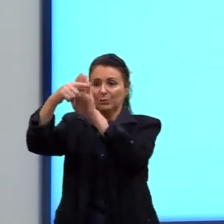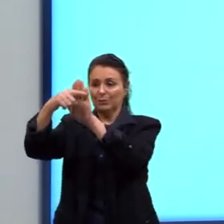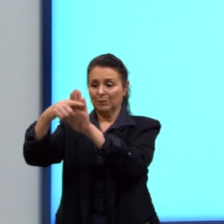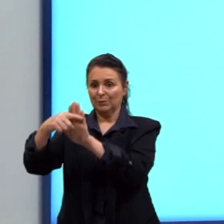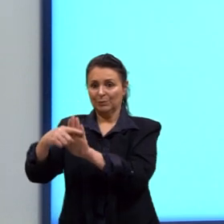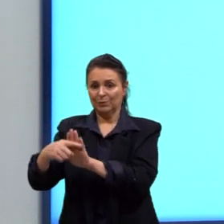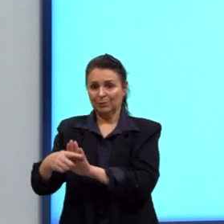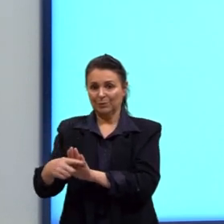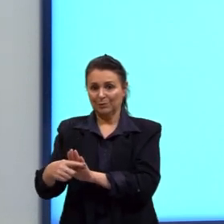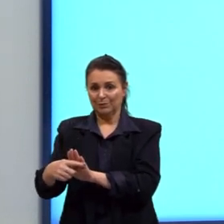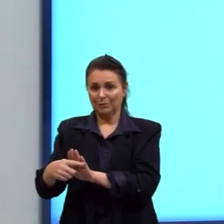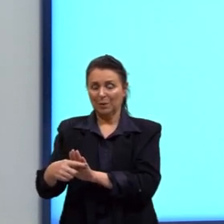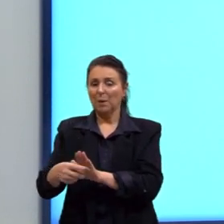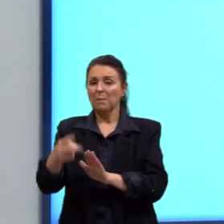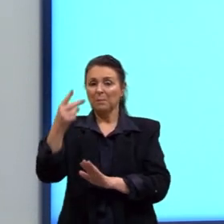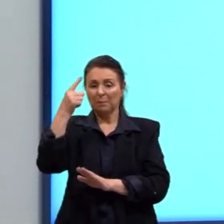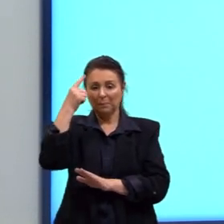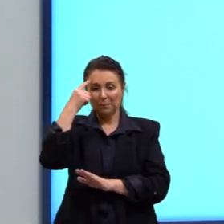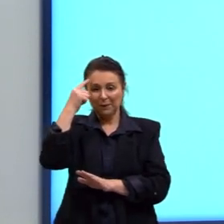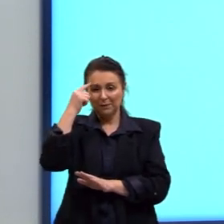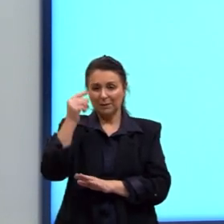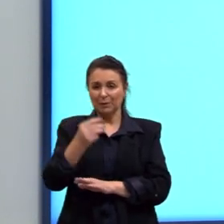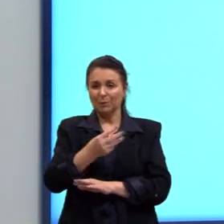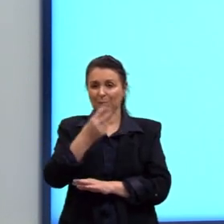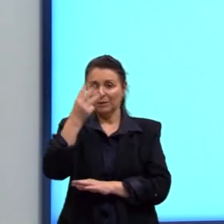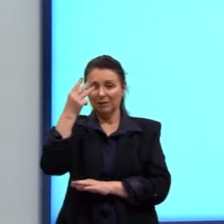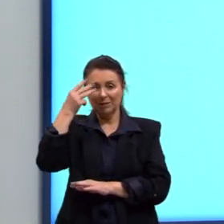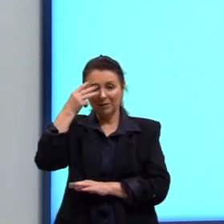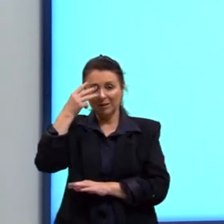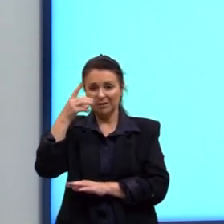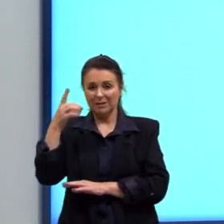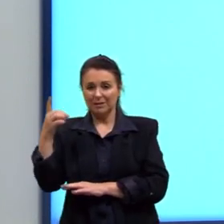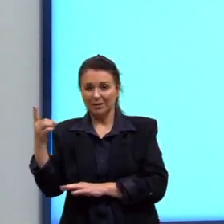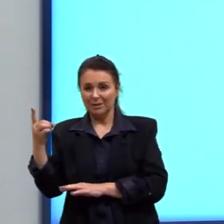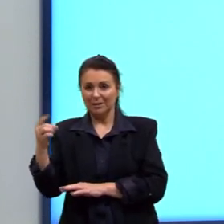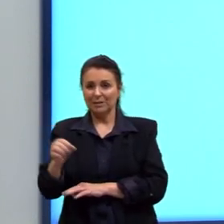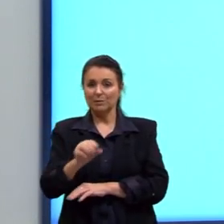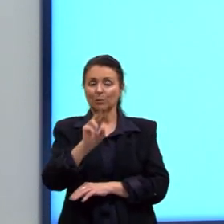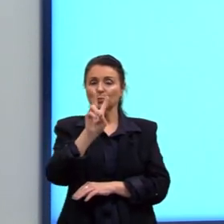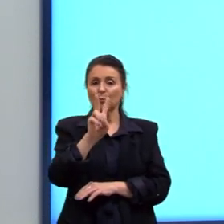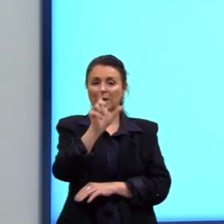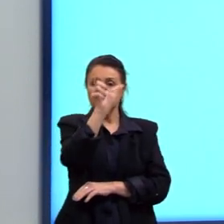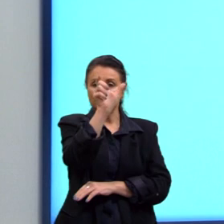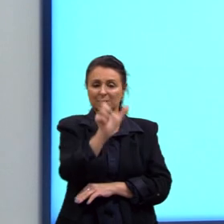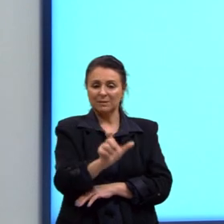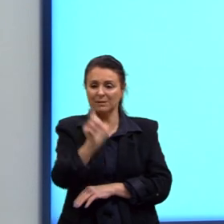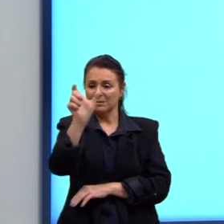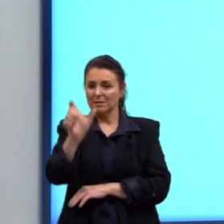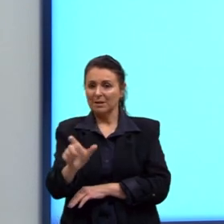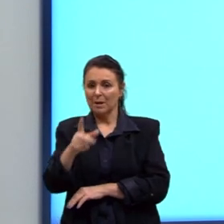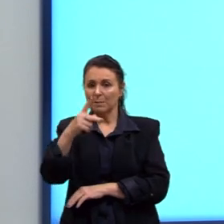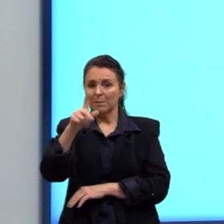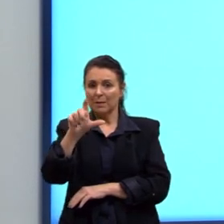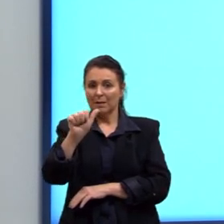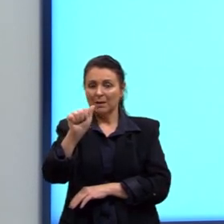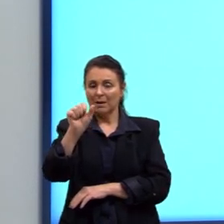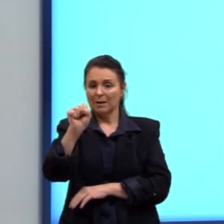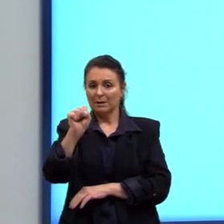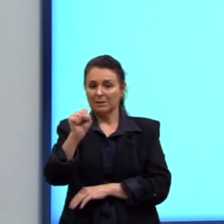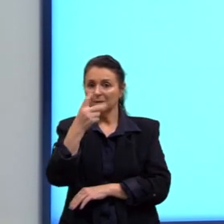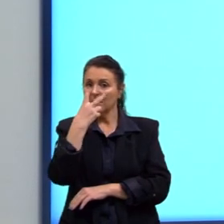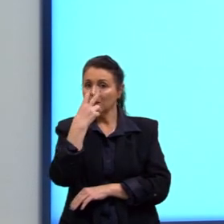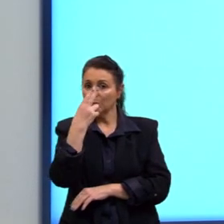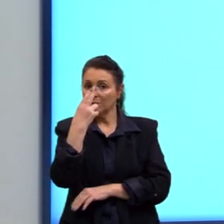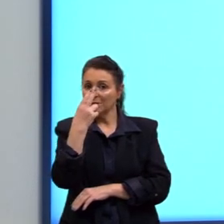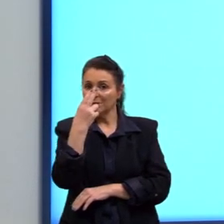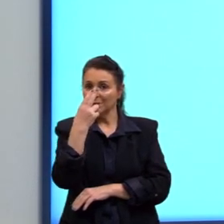pensando em 3D, seriam duas placas. De forma uniforme. Então, a gente coloca